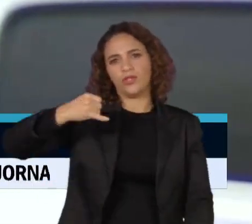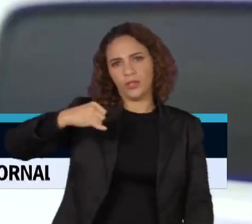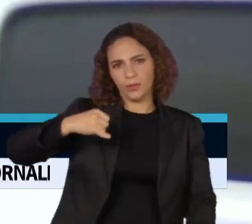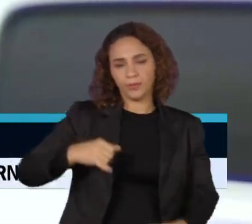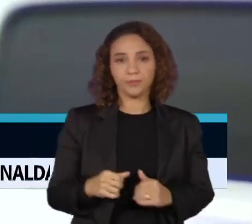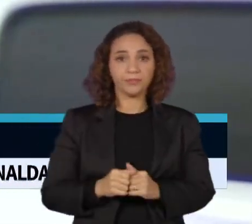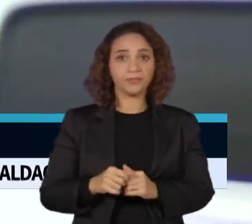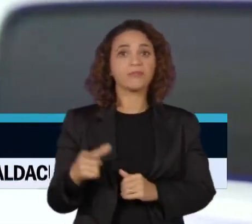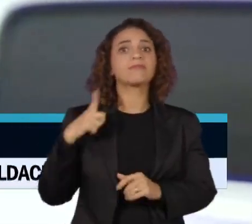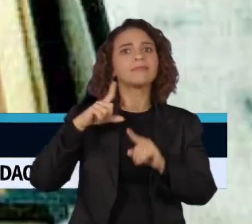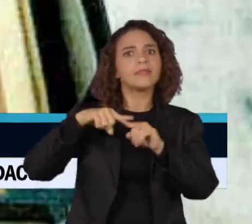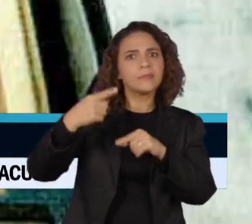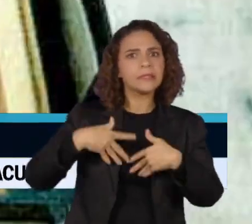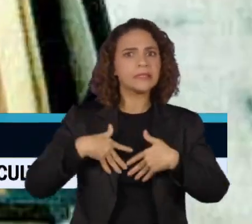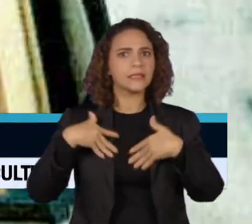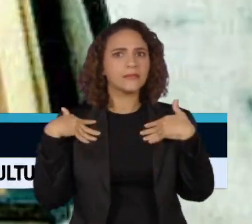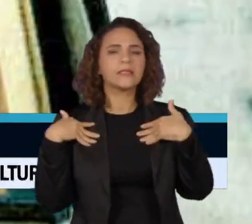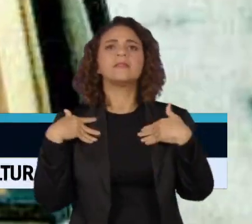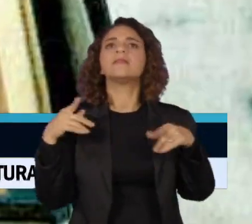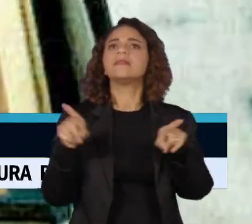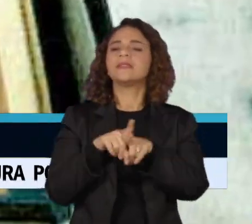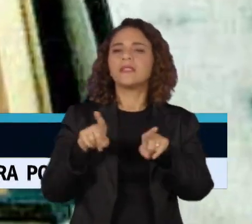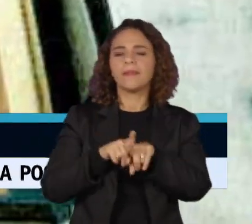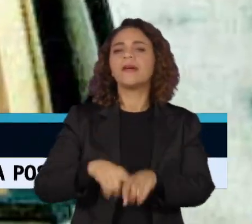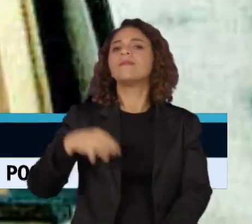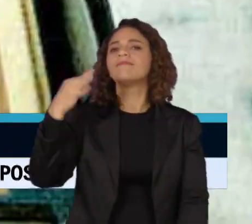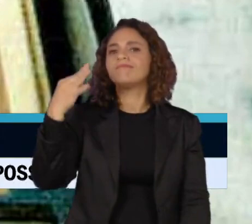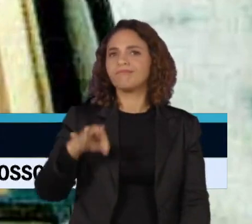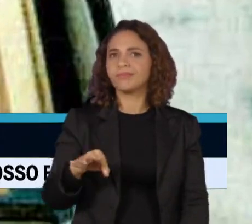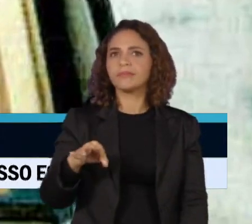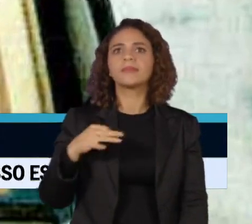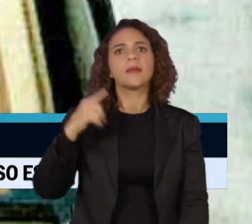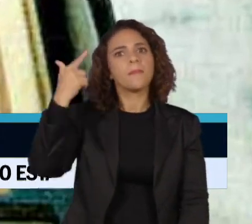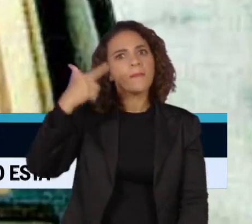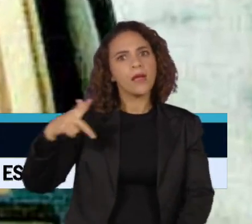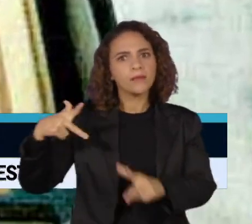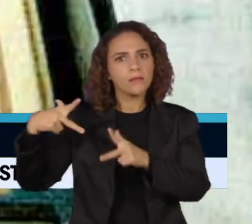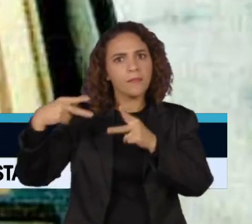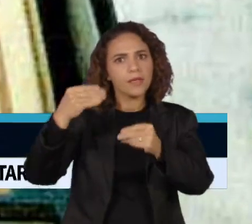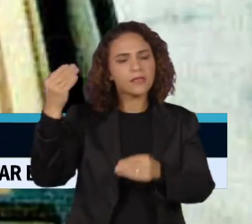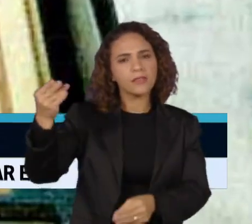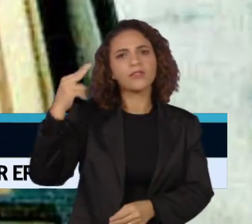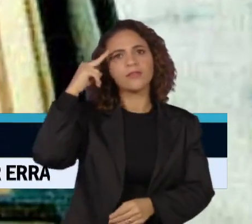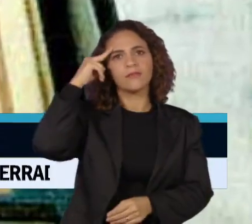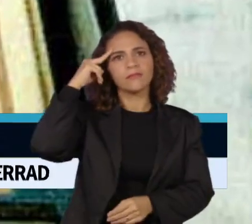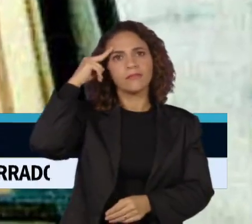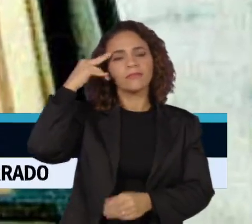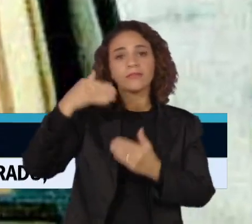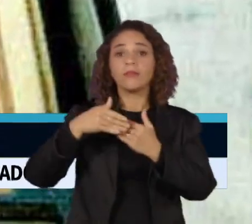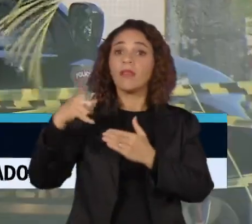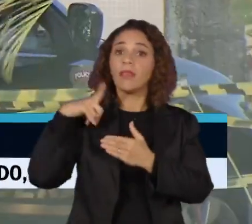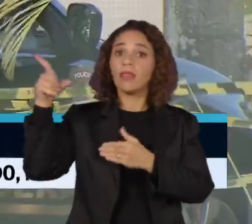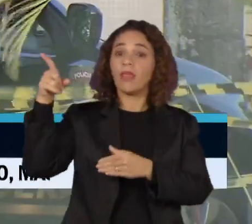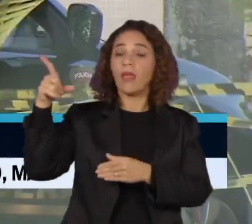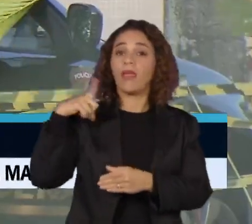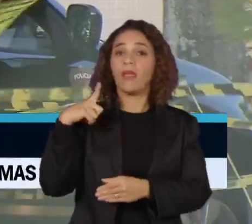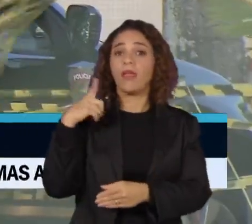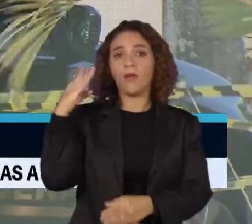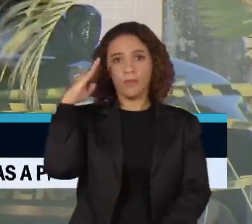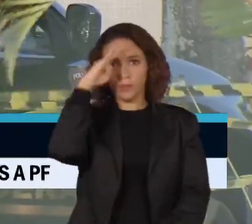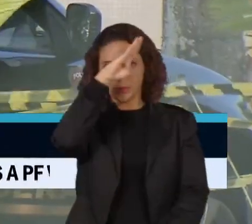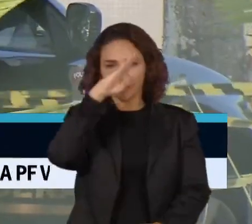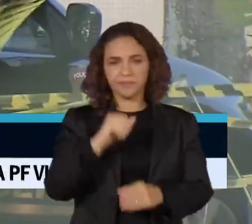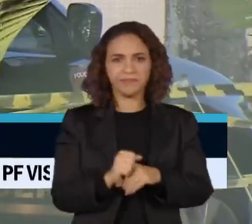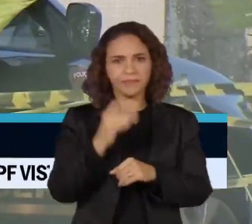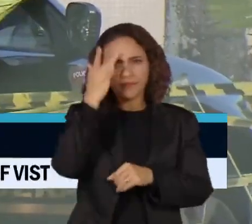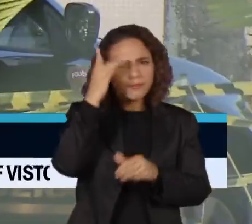fechou após o caso das joias e da confirmação que o segundo pacote de presentes sauditas está com o ex-presidente. Investigadores